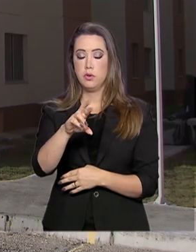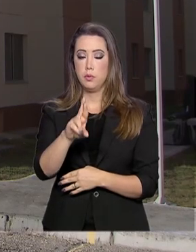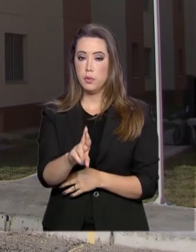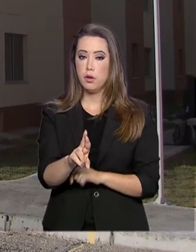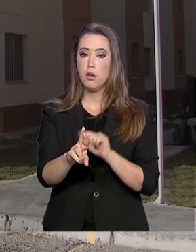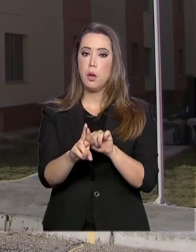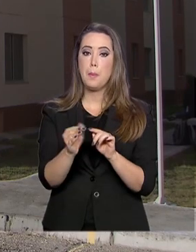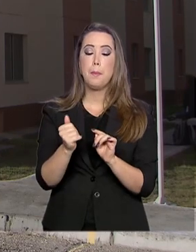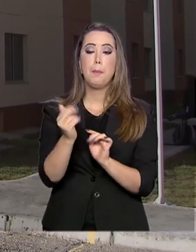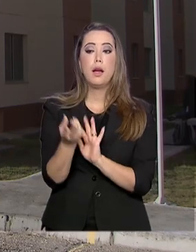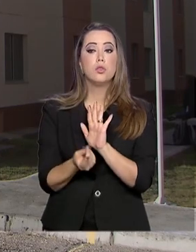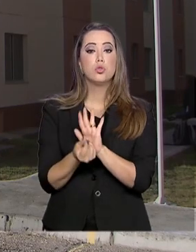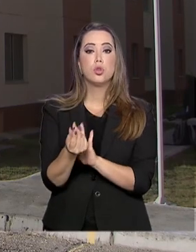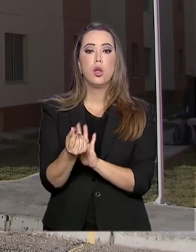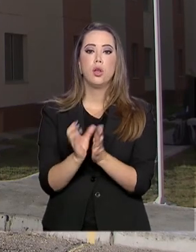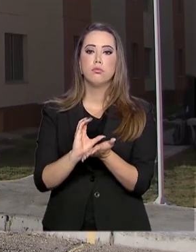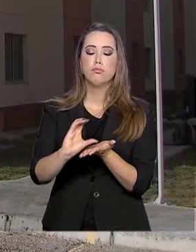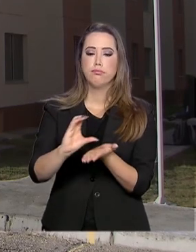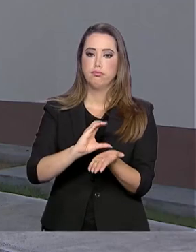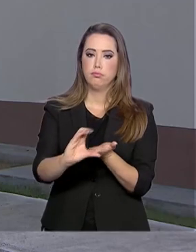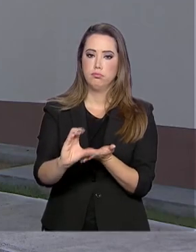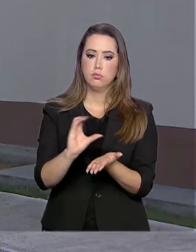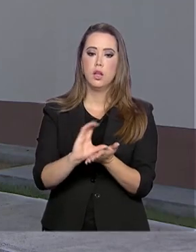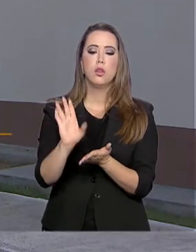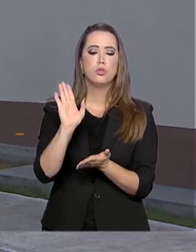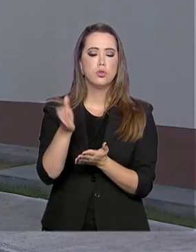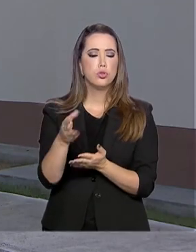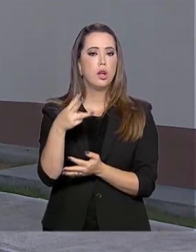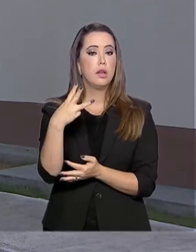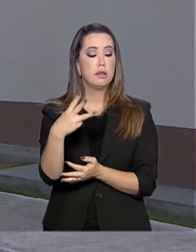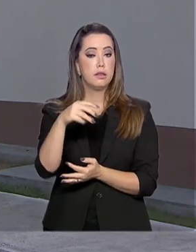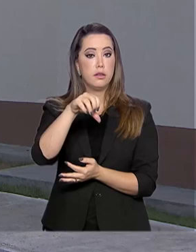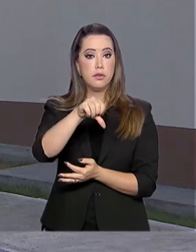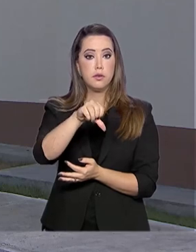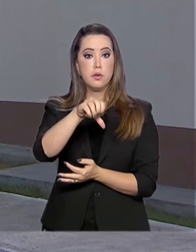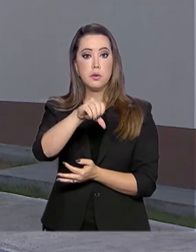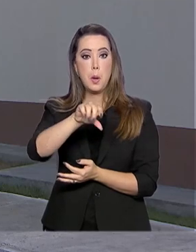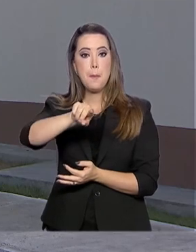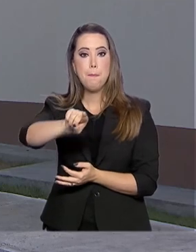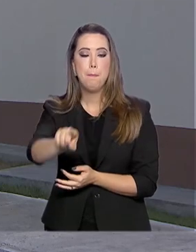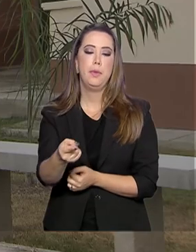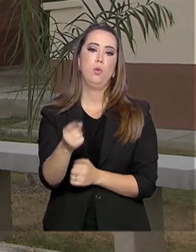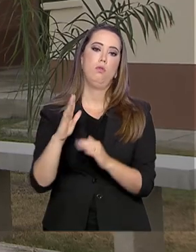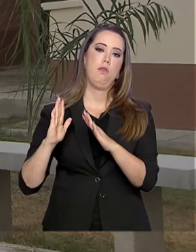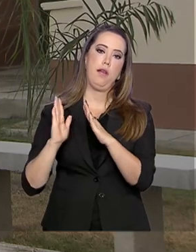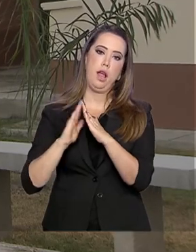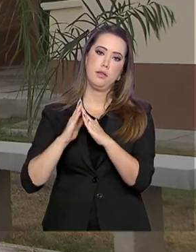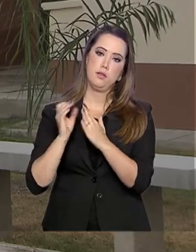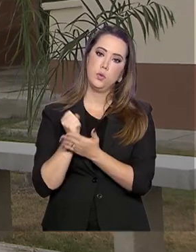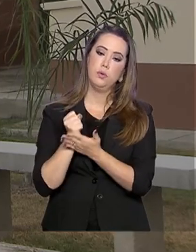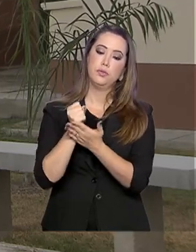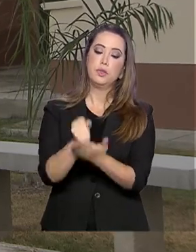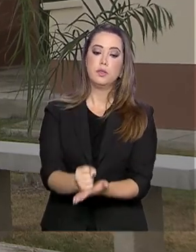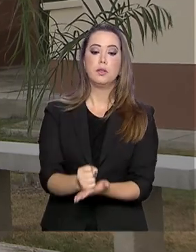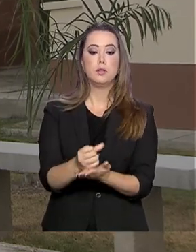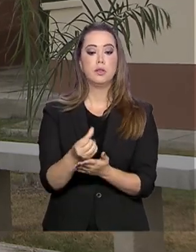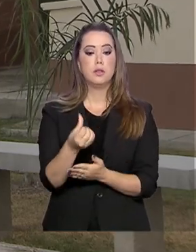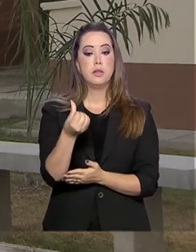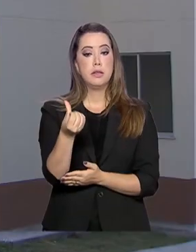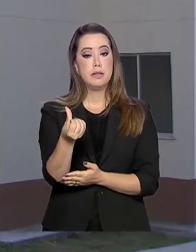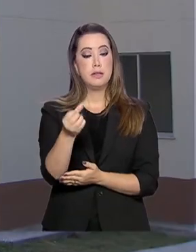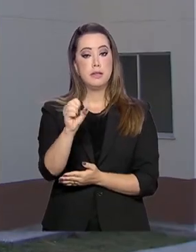recebeu recursos. Foram concluídas e entregues mais de 399 mil moradias, 68 mil unidades